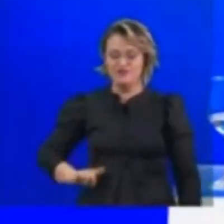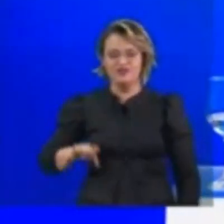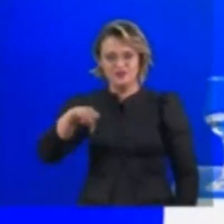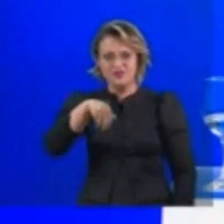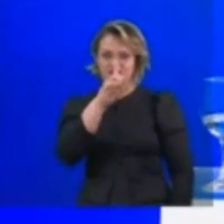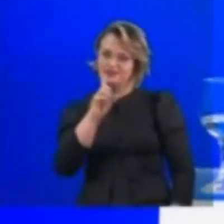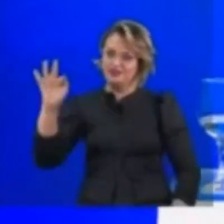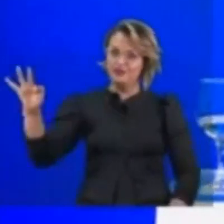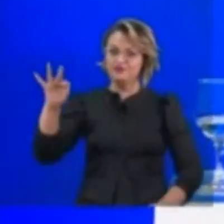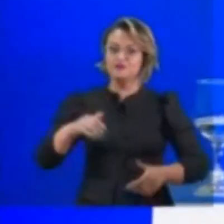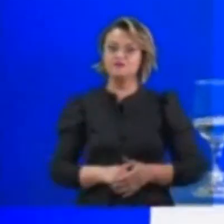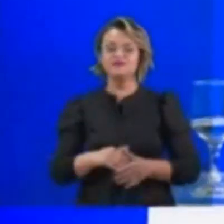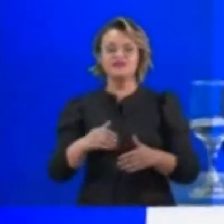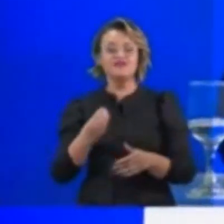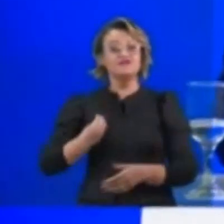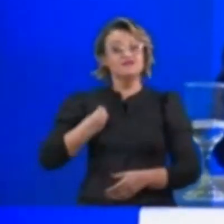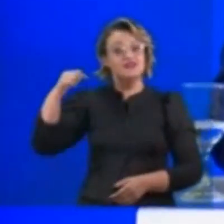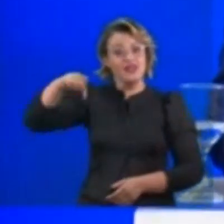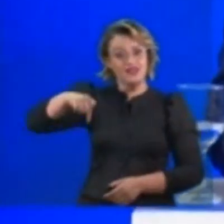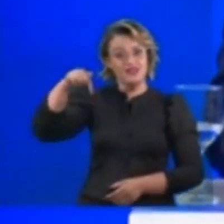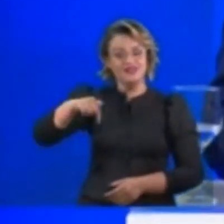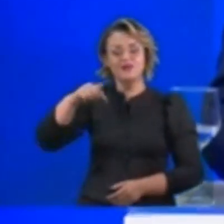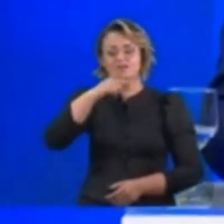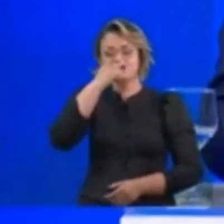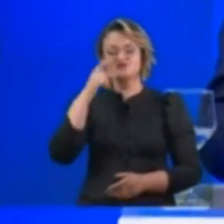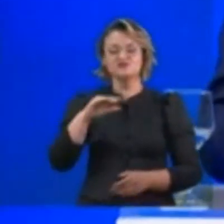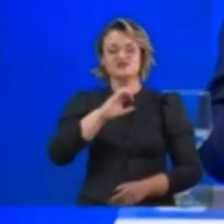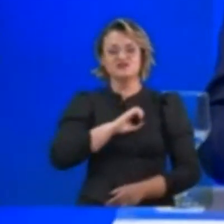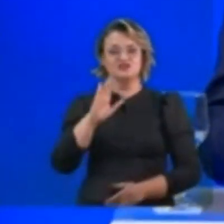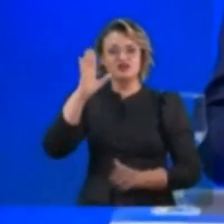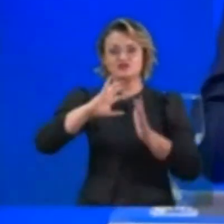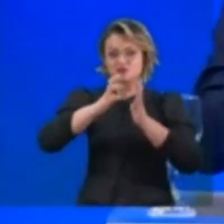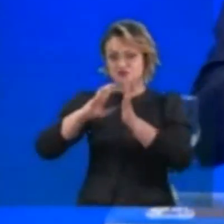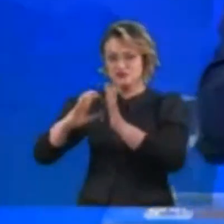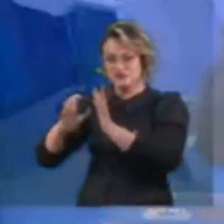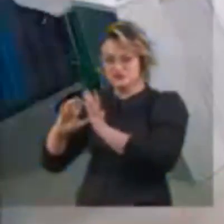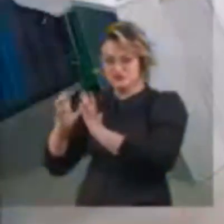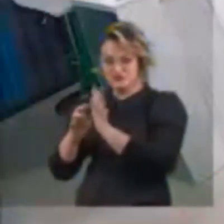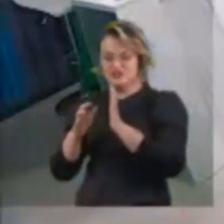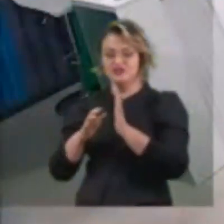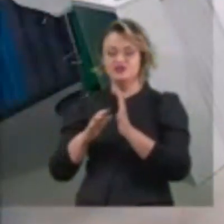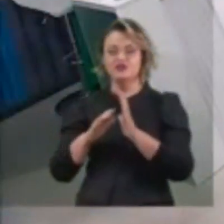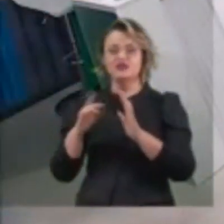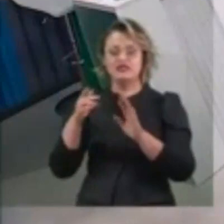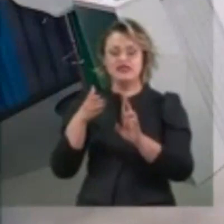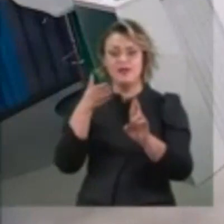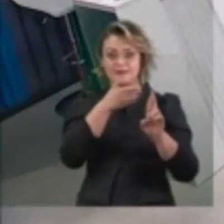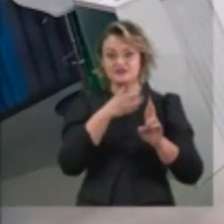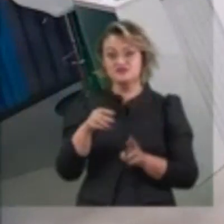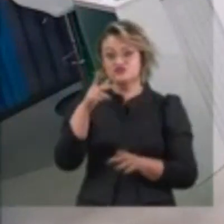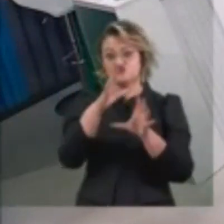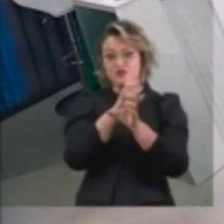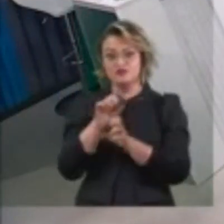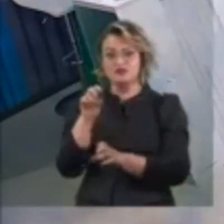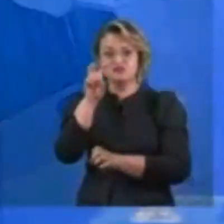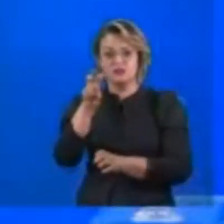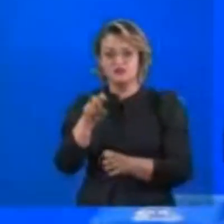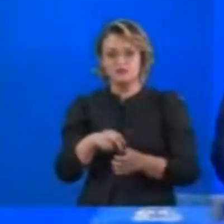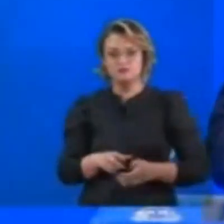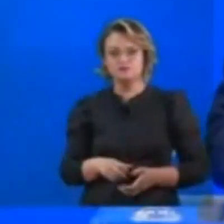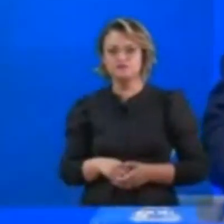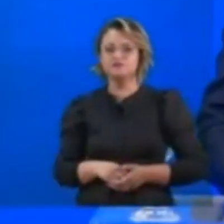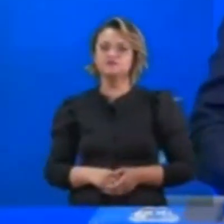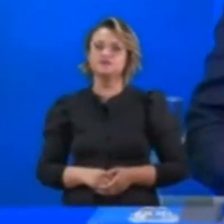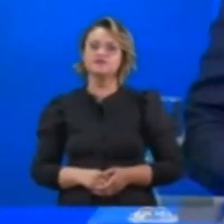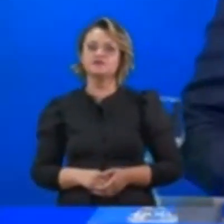Distrito Federal. Estão conosco aqui no estúdio os candidatos de partidos que têm pelo menos cinco representantes no Congresso Nacional. Eu